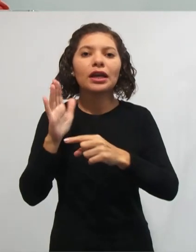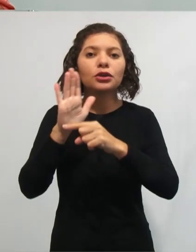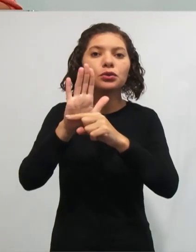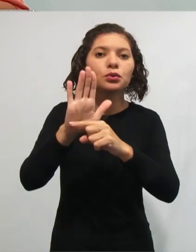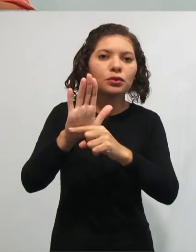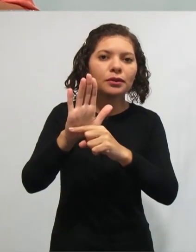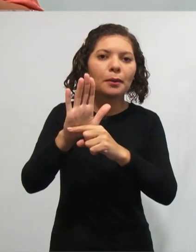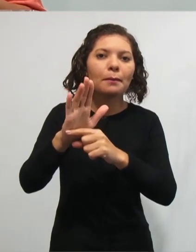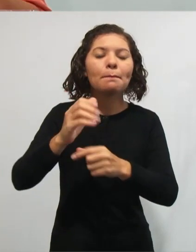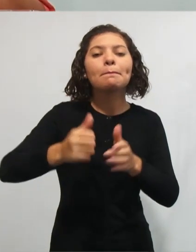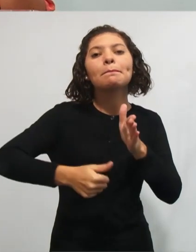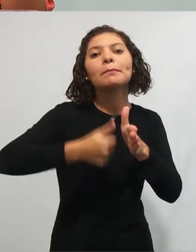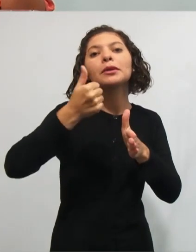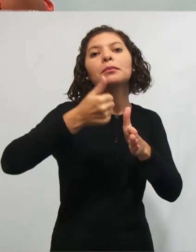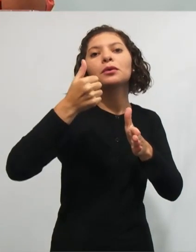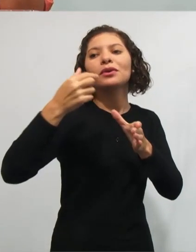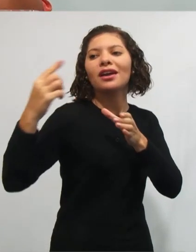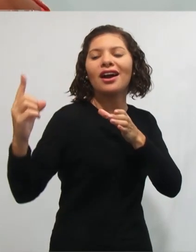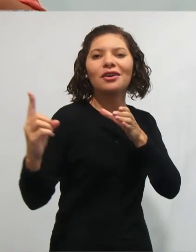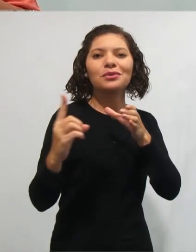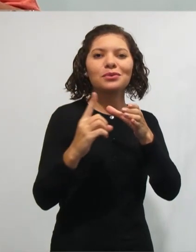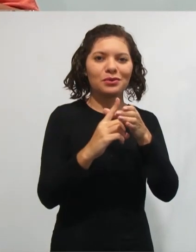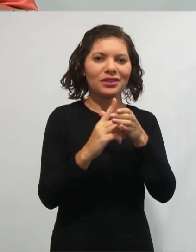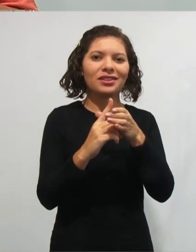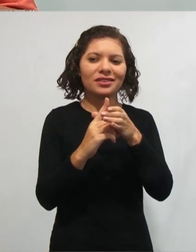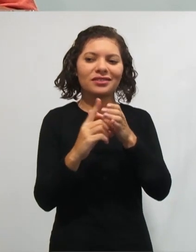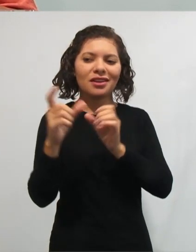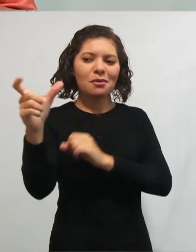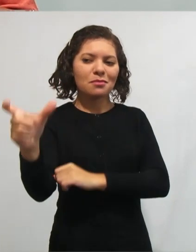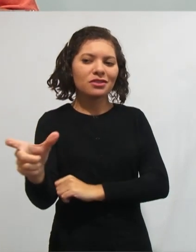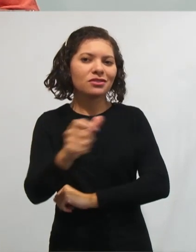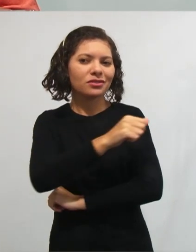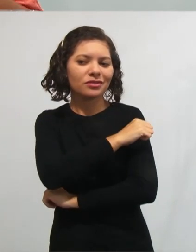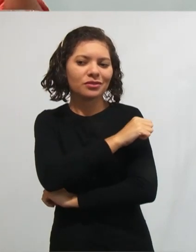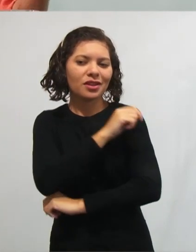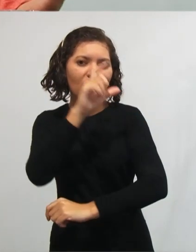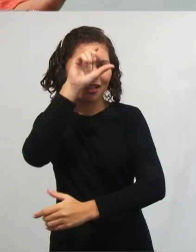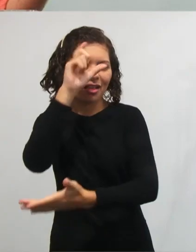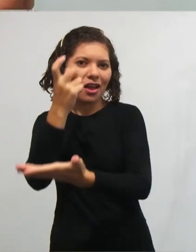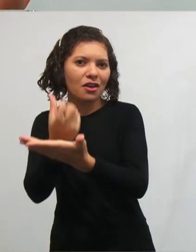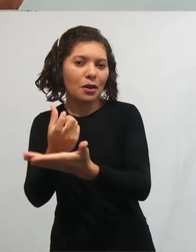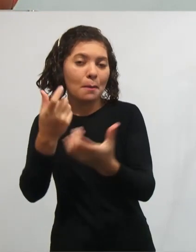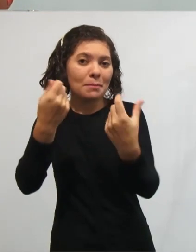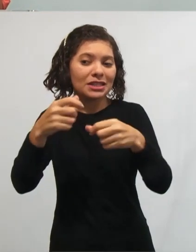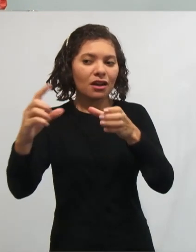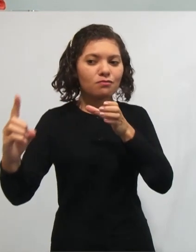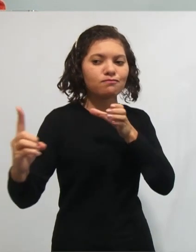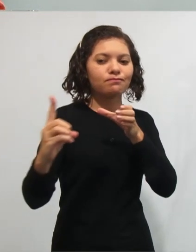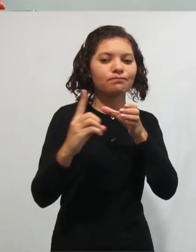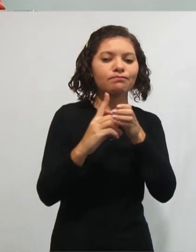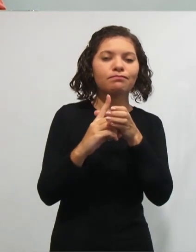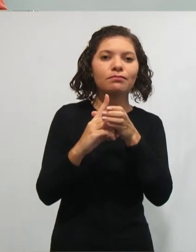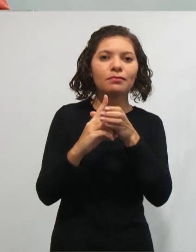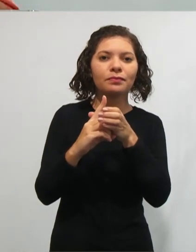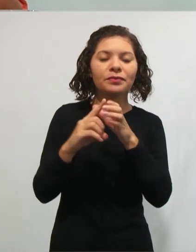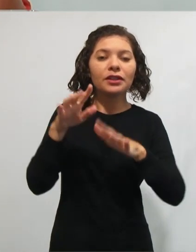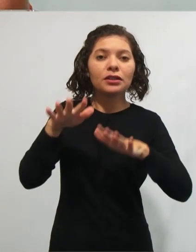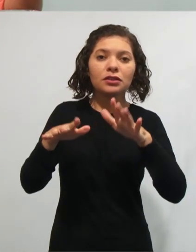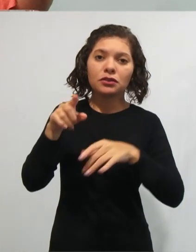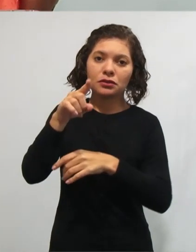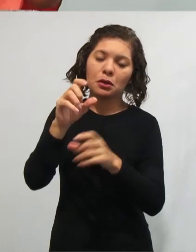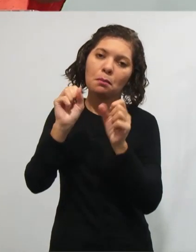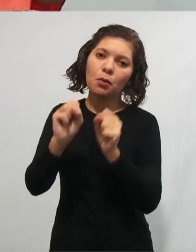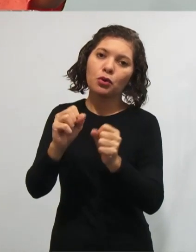parte que o professor precisa entender é que ele precisa acolher esse sujeito na sala de aula. Muitas vezes você pode ser o primeiro professor dele,